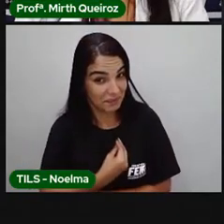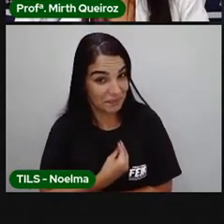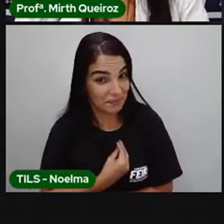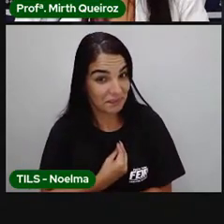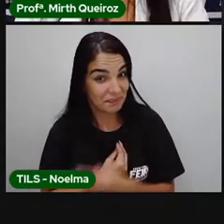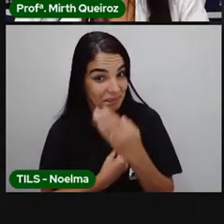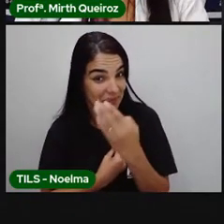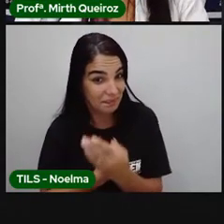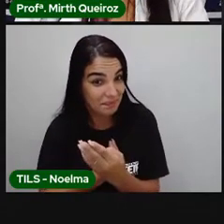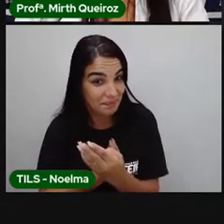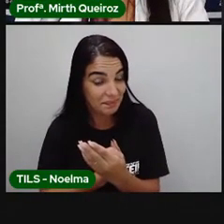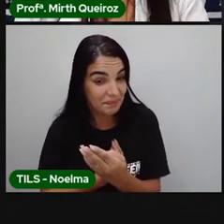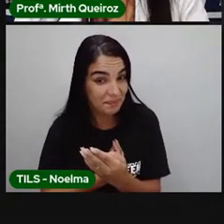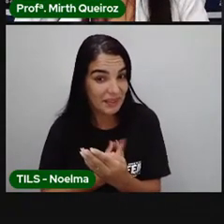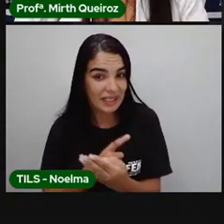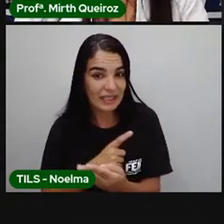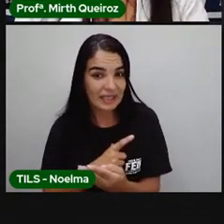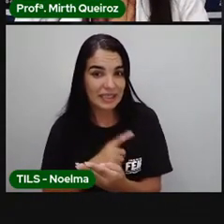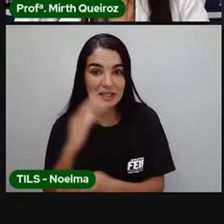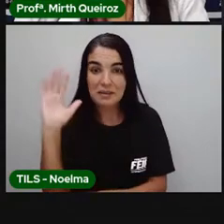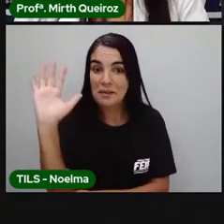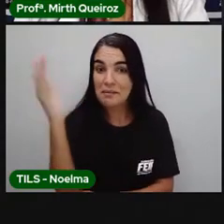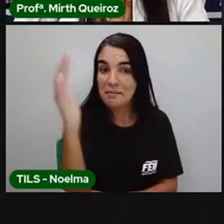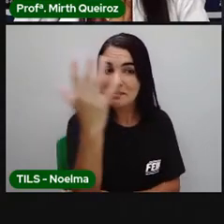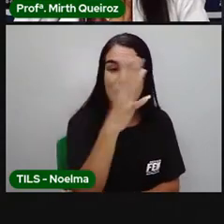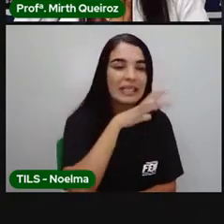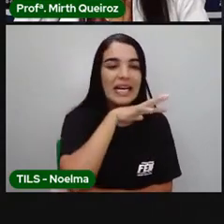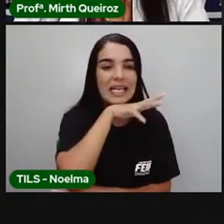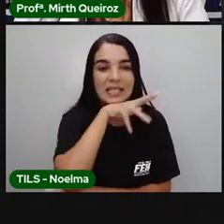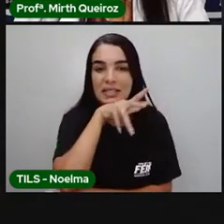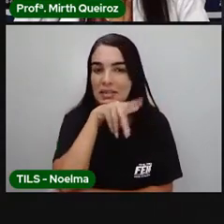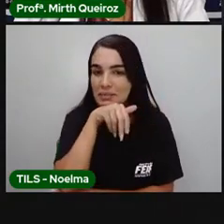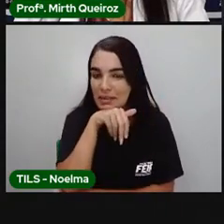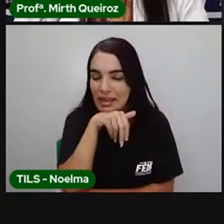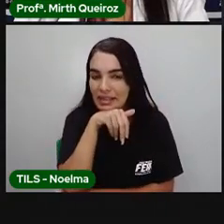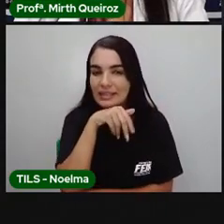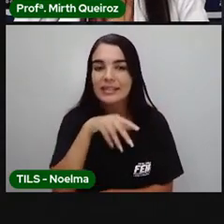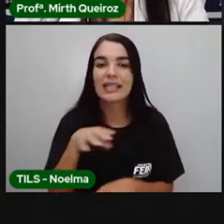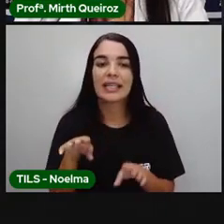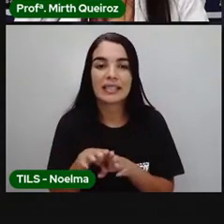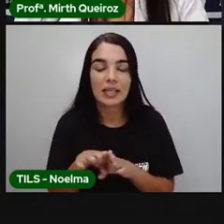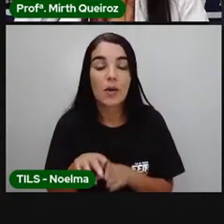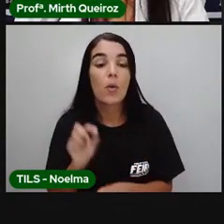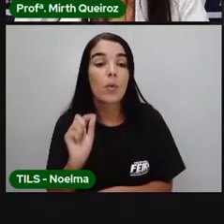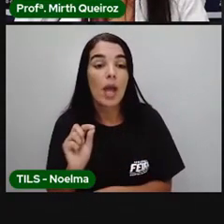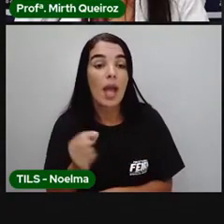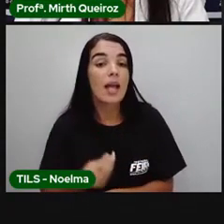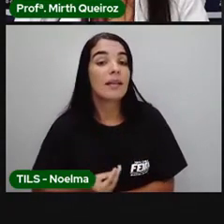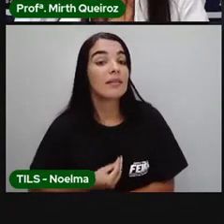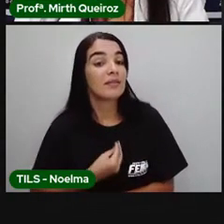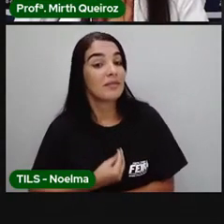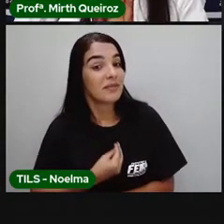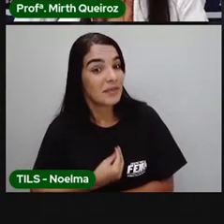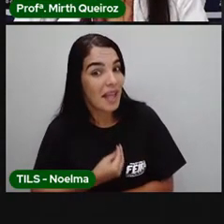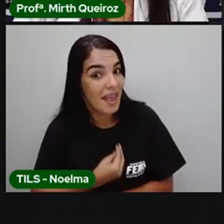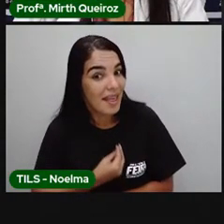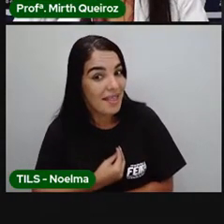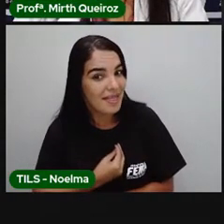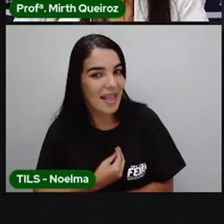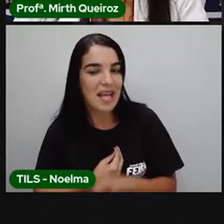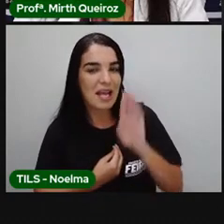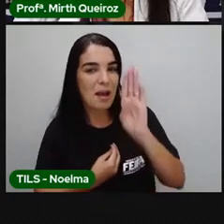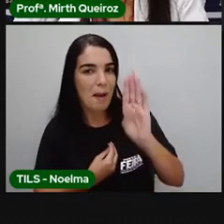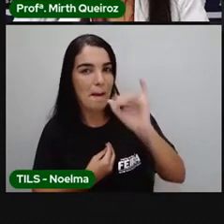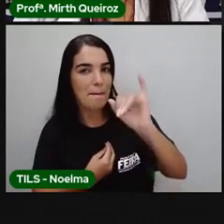Nesse ecossistema aí, nós temos o quê? Plantas, animais e micro-organismos. São seres bióticos, são seres que têm